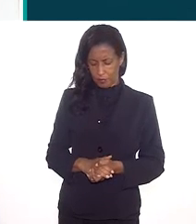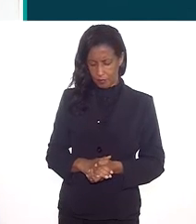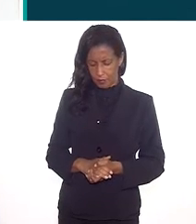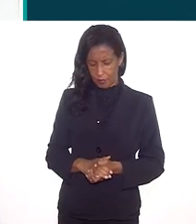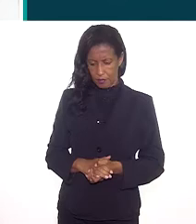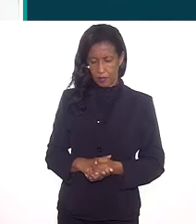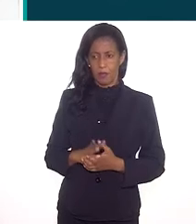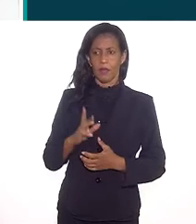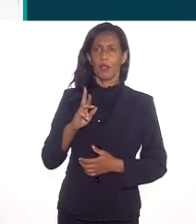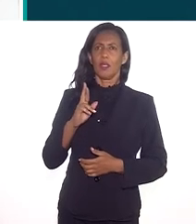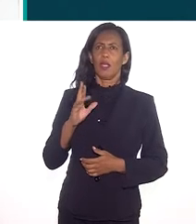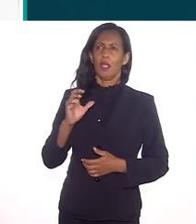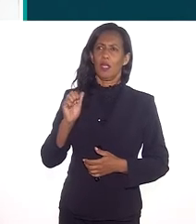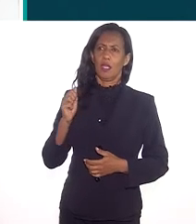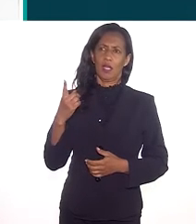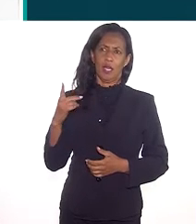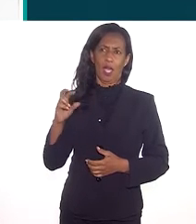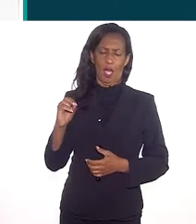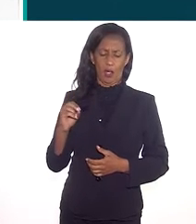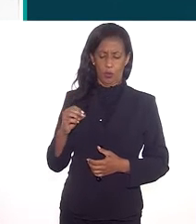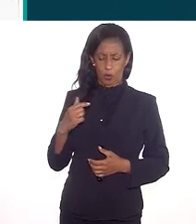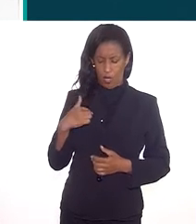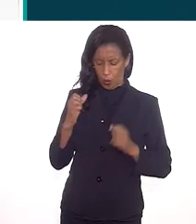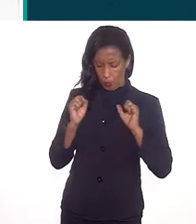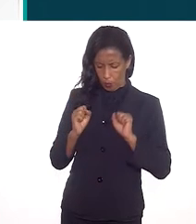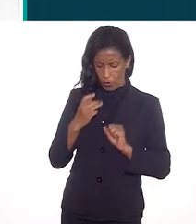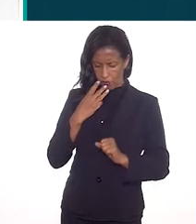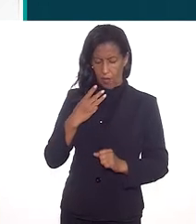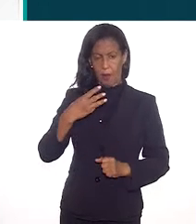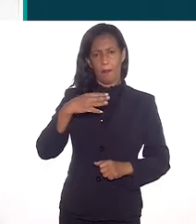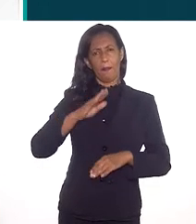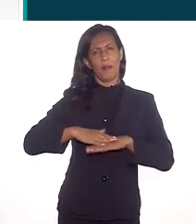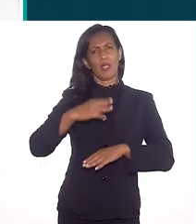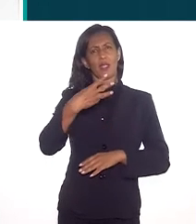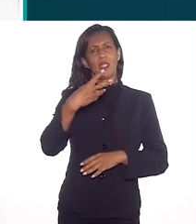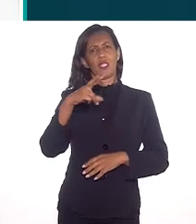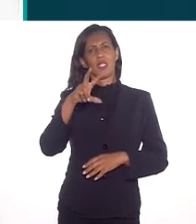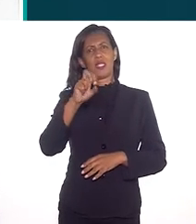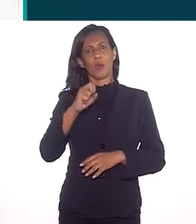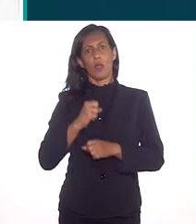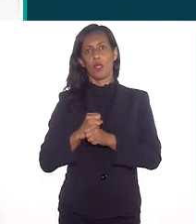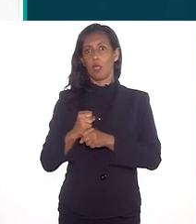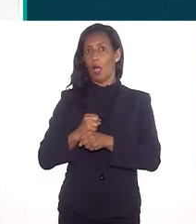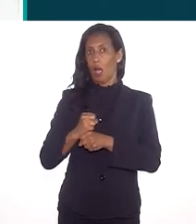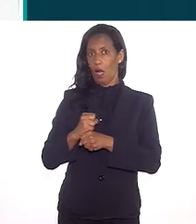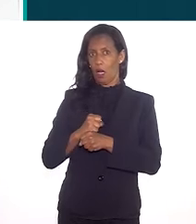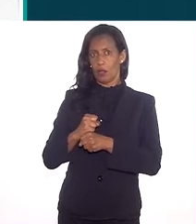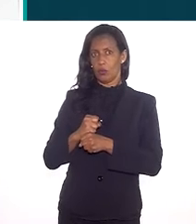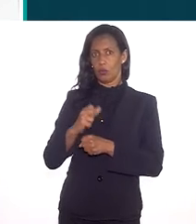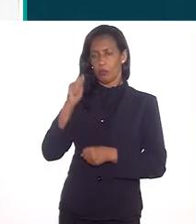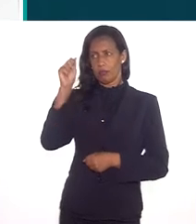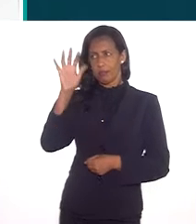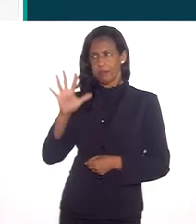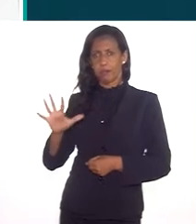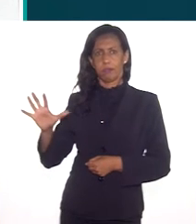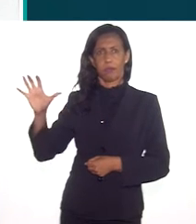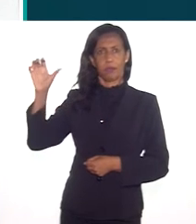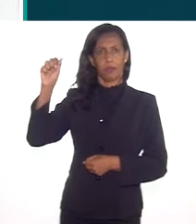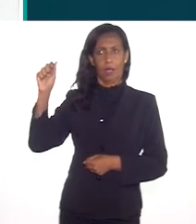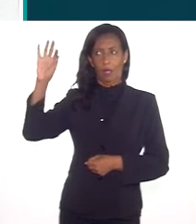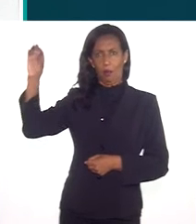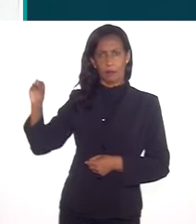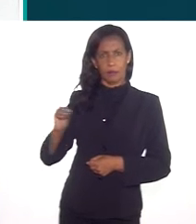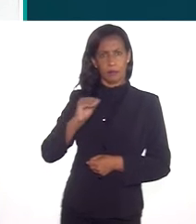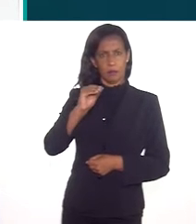Ricardo, eu acho que eu posso falar o seguinte, os mais de 350 anos de escravização de africanos e dos seus